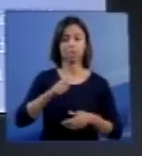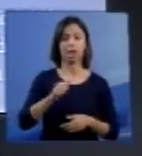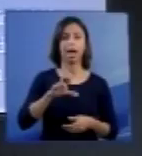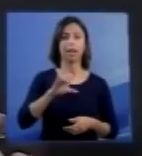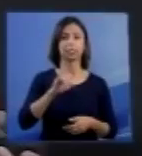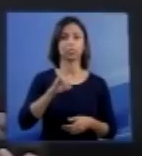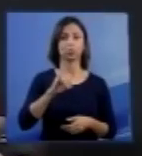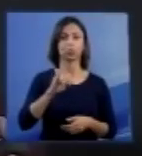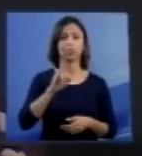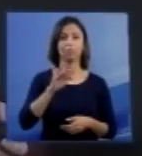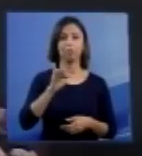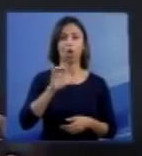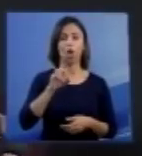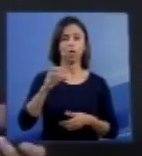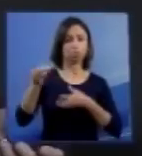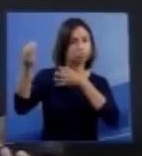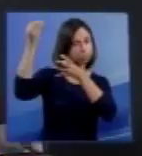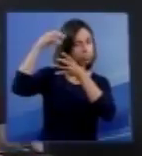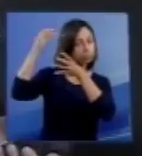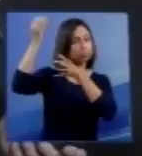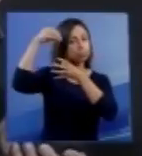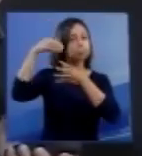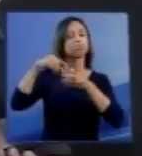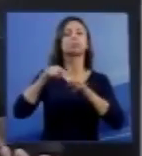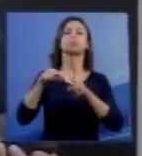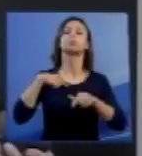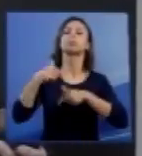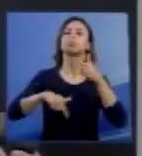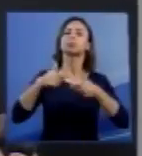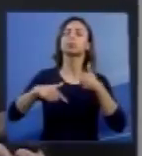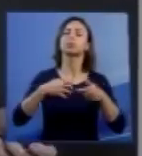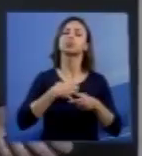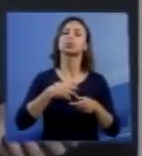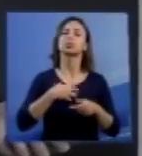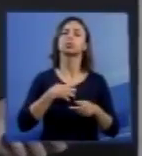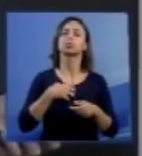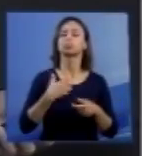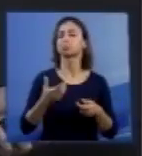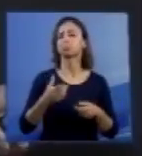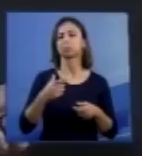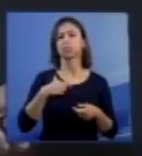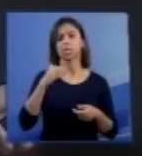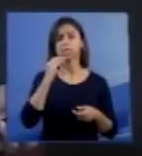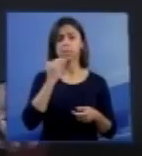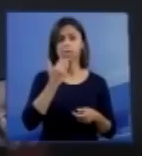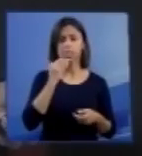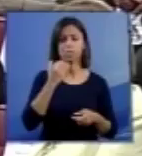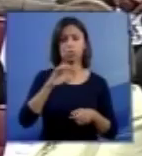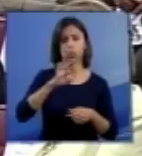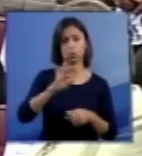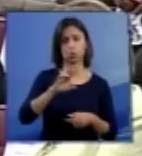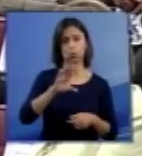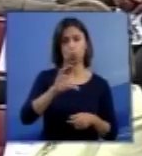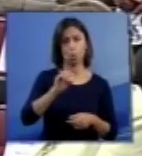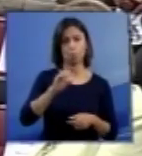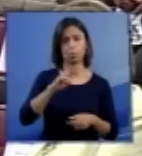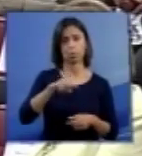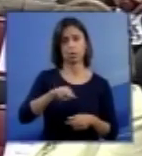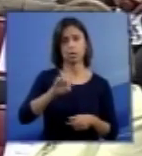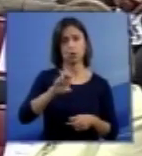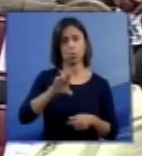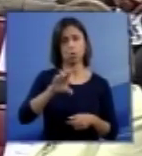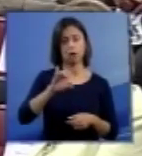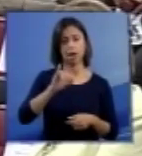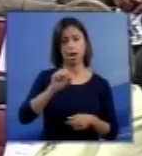fólico. E verificaram o efeito da fortificação do ácido fólico nas formas clínicas dos defeitos dos neurais, em especial da anencefalia.